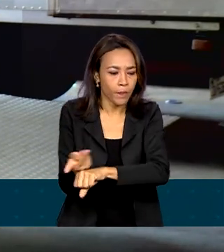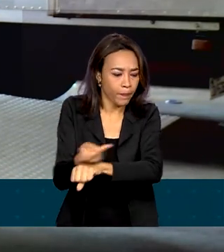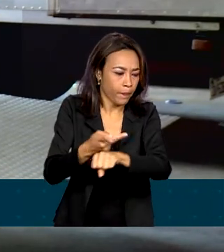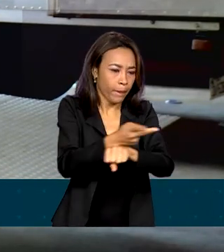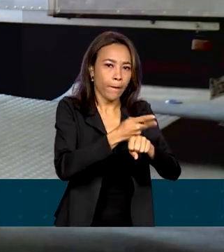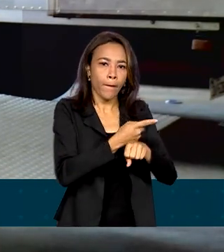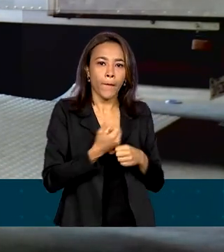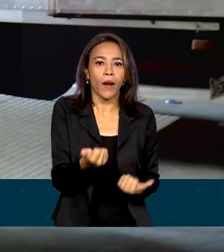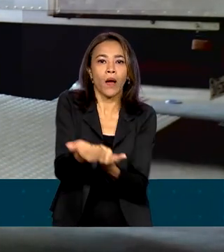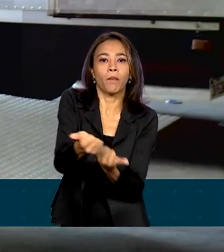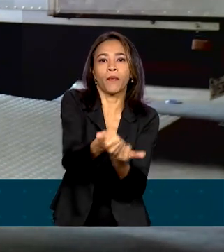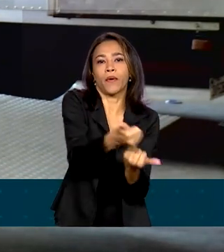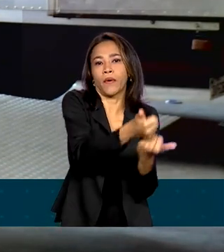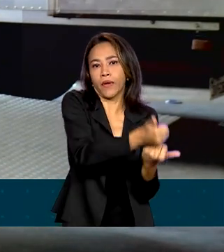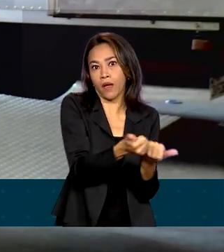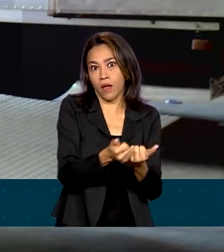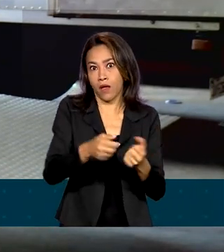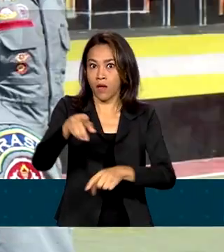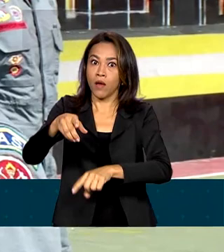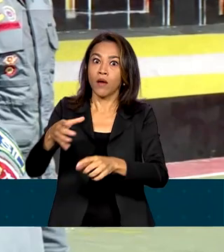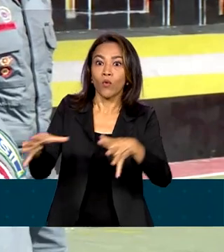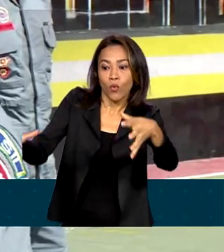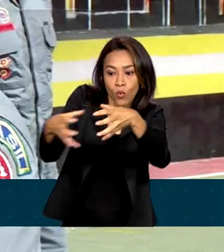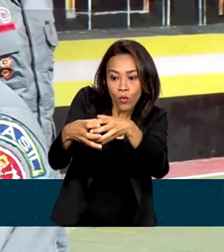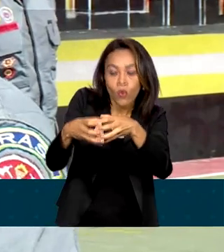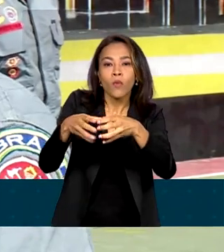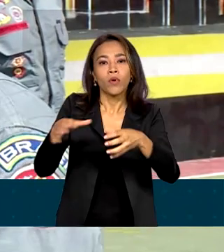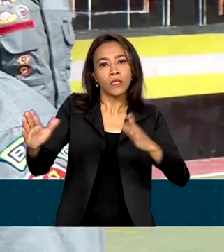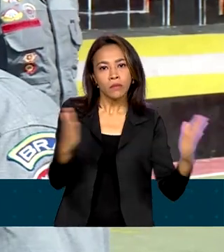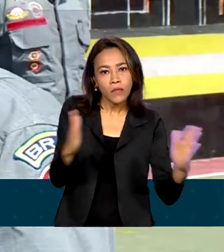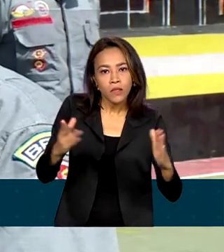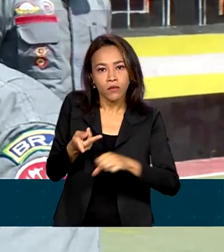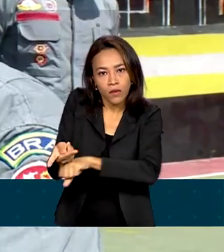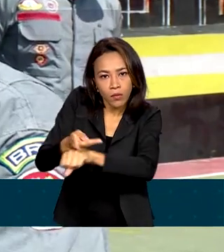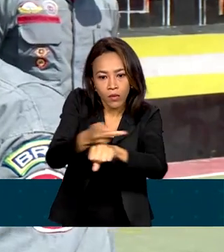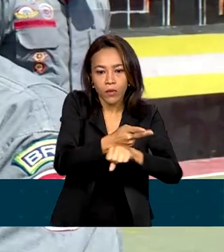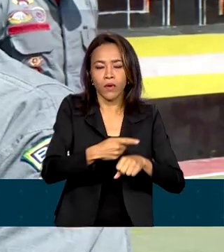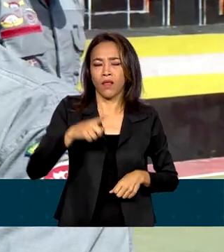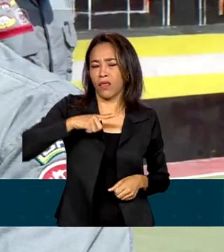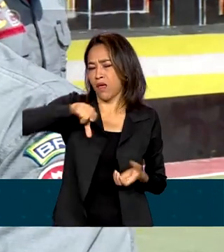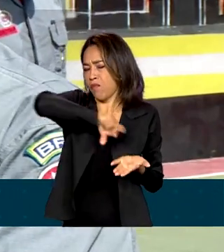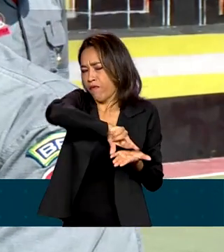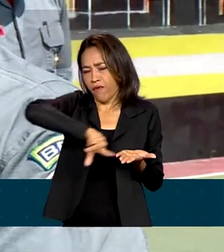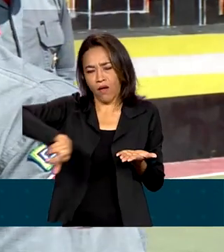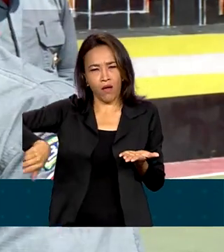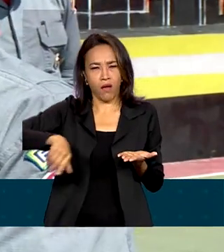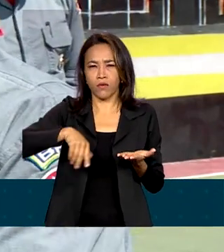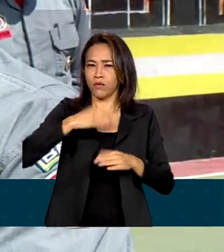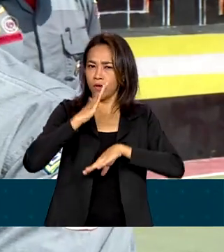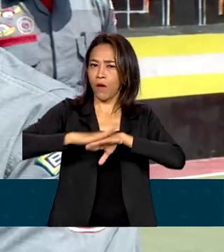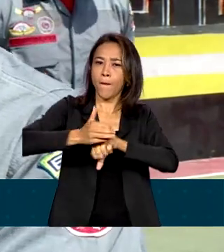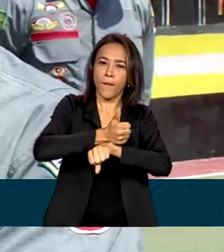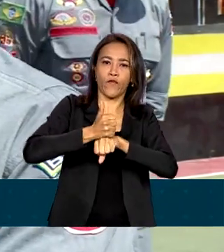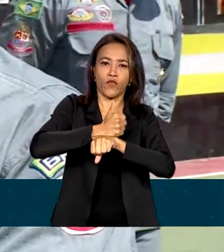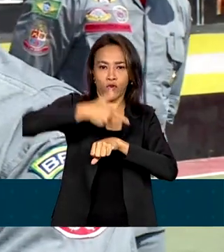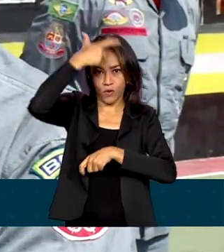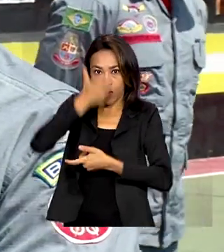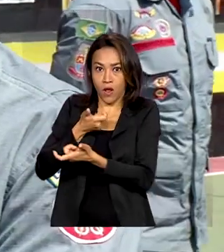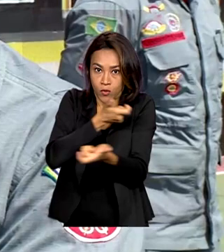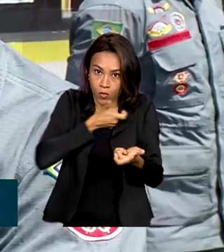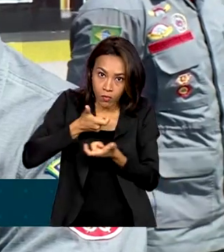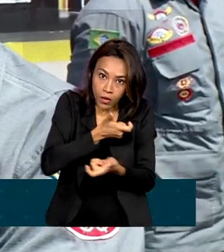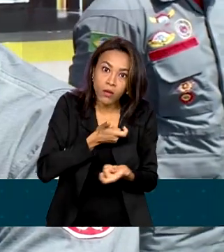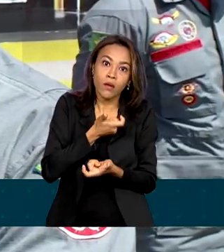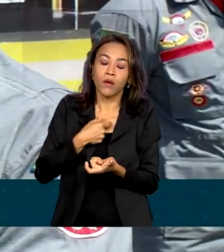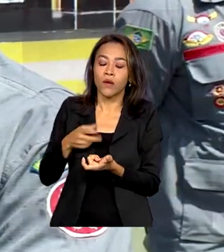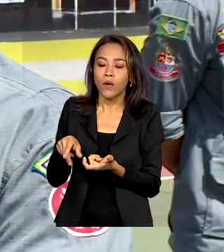as equipes durante as operações. Nós temos bombeiros especializados em várias áreas da ciência de bombeiro, entre elas busca